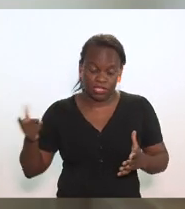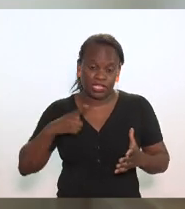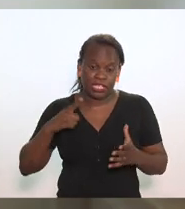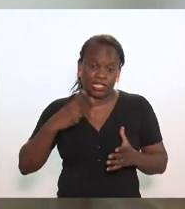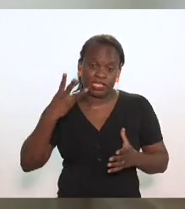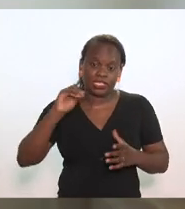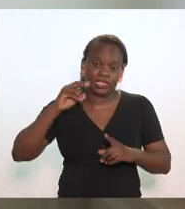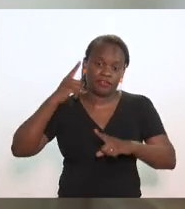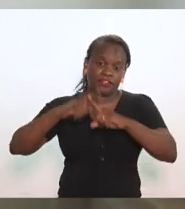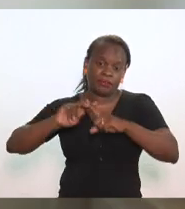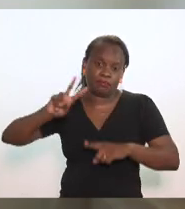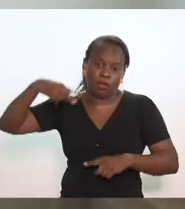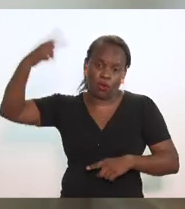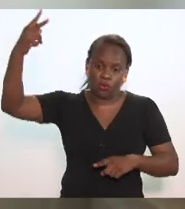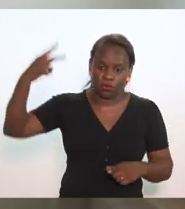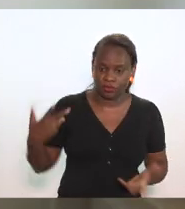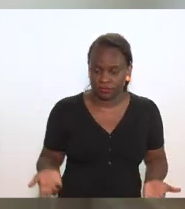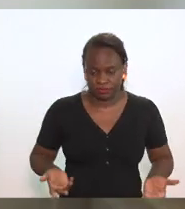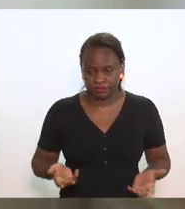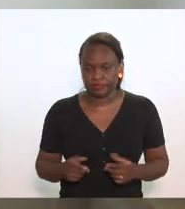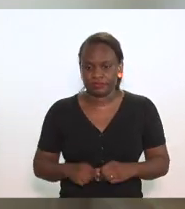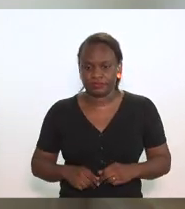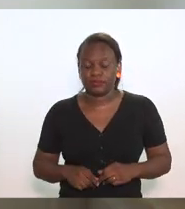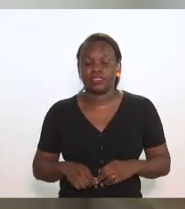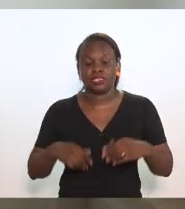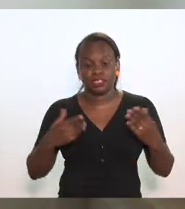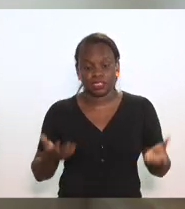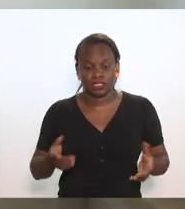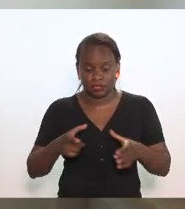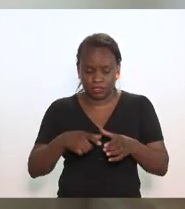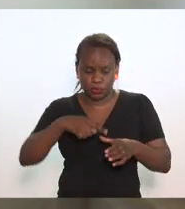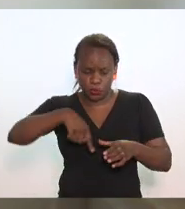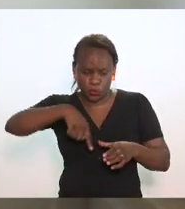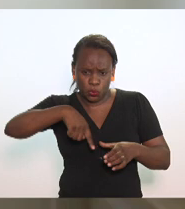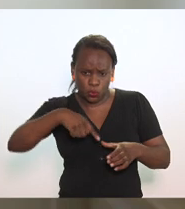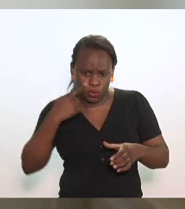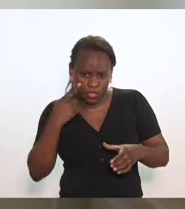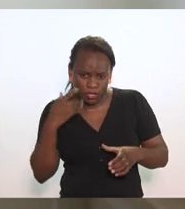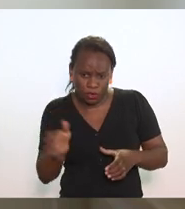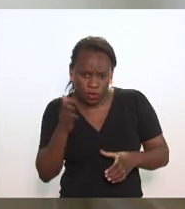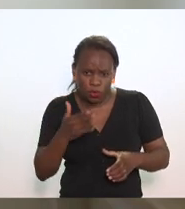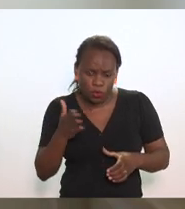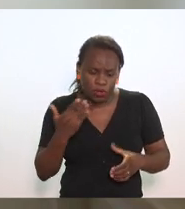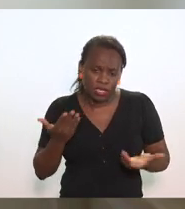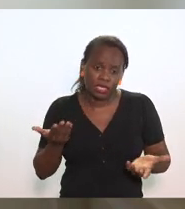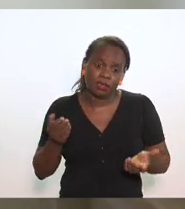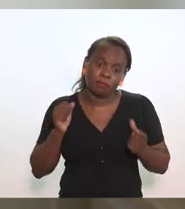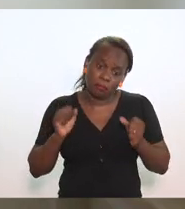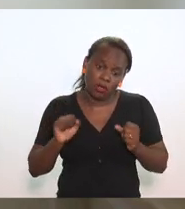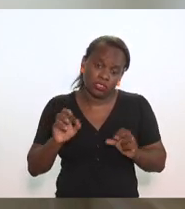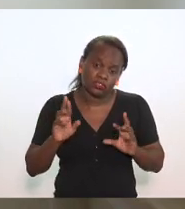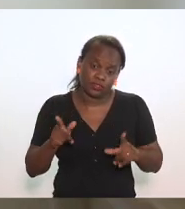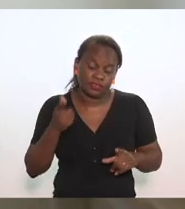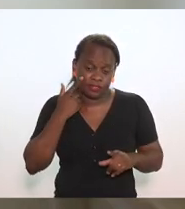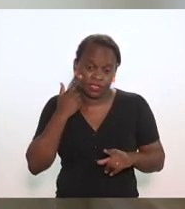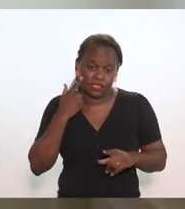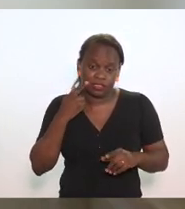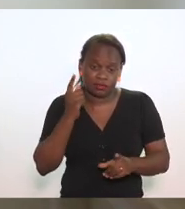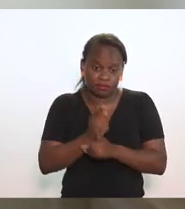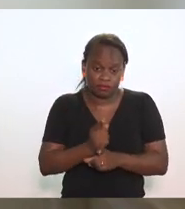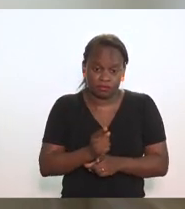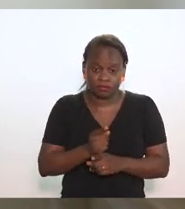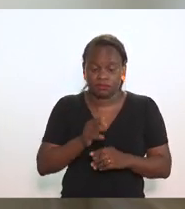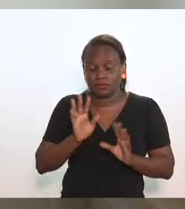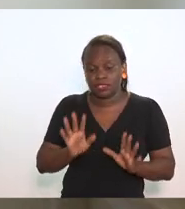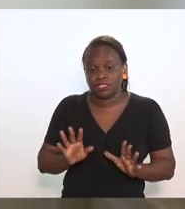30 vezes maior no mínimo então o medidor de vazão talvez fosse esse diferencial que não